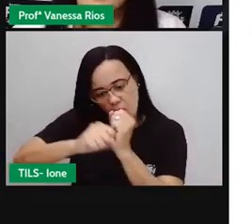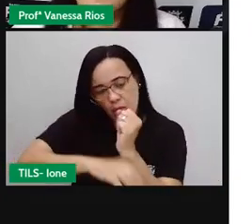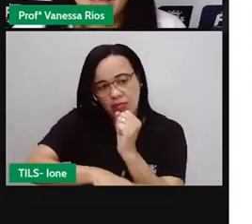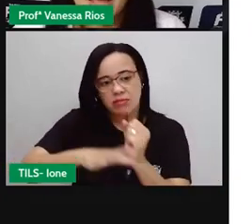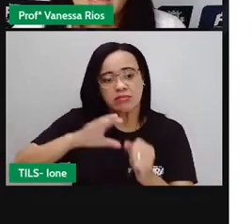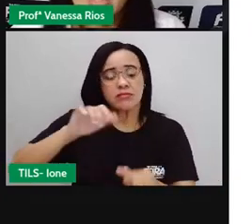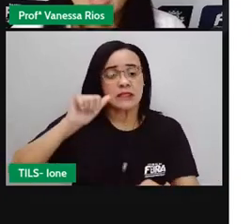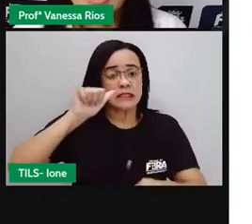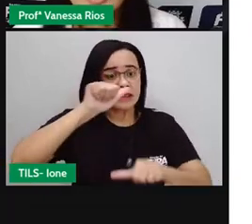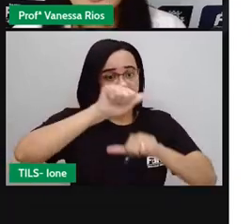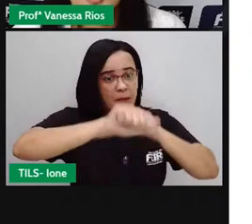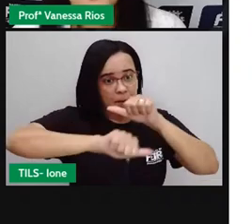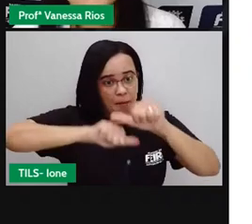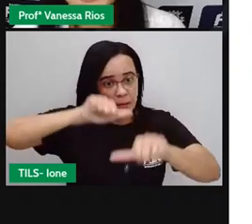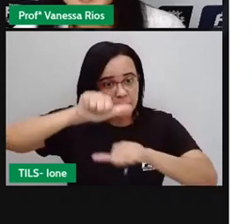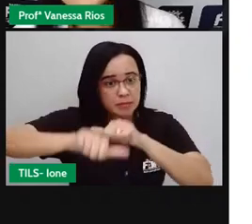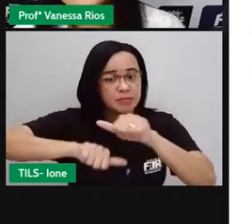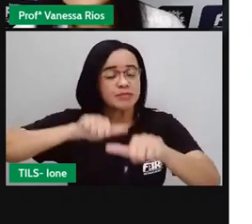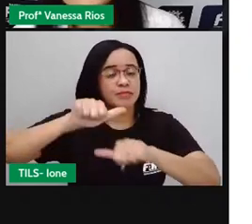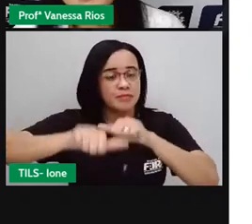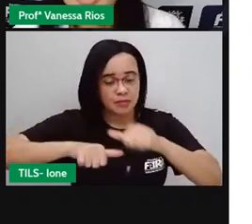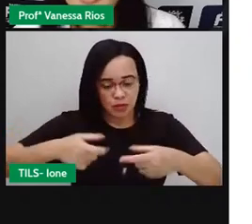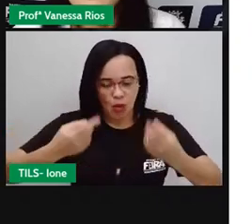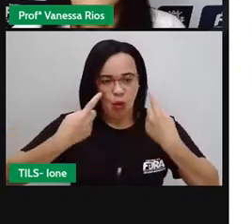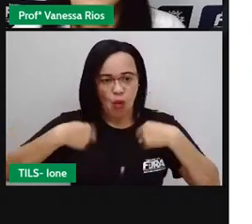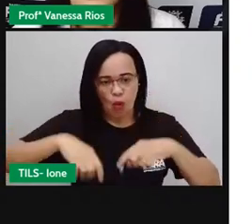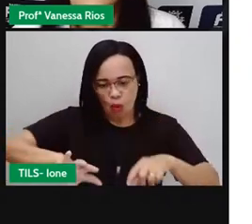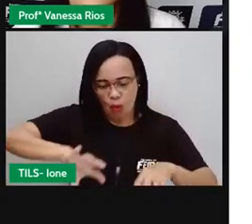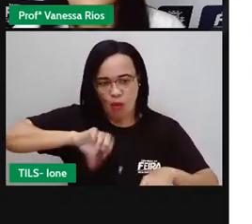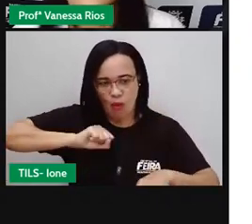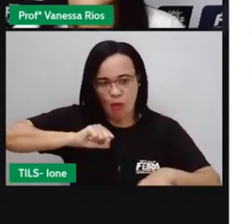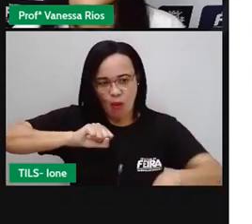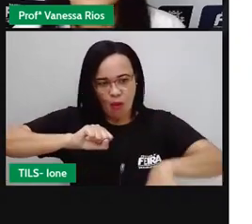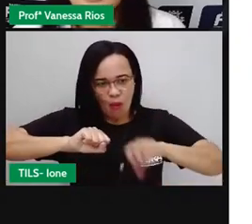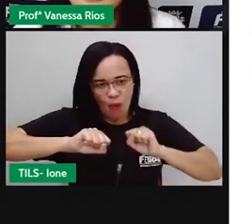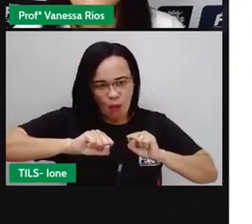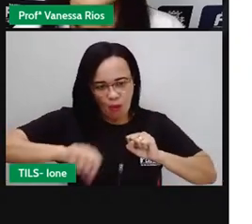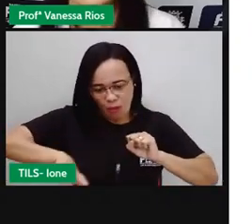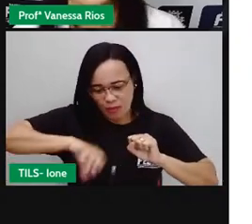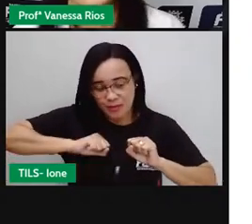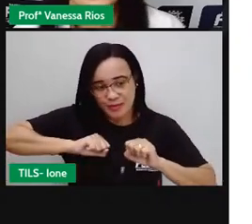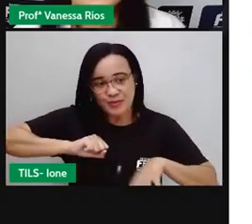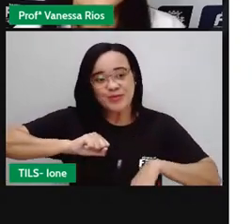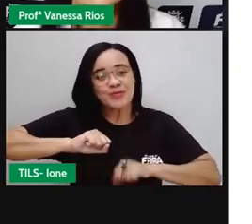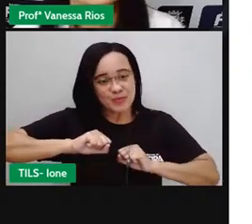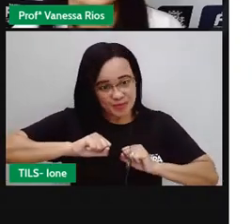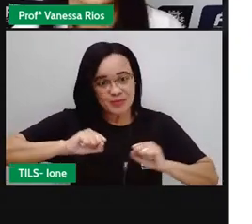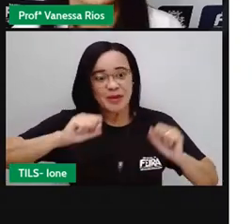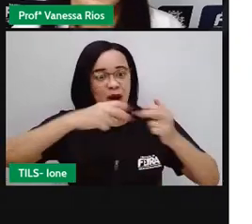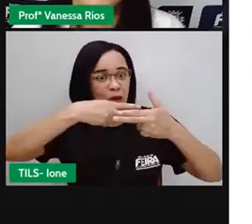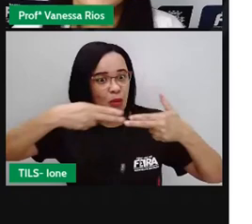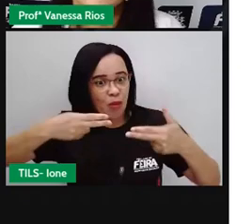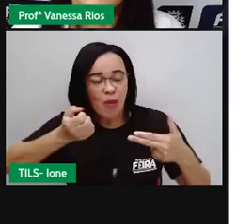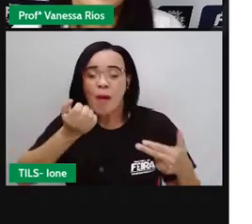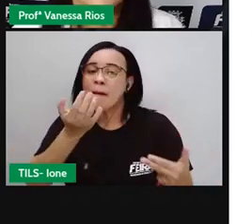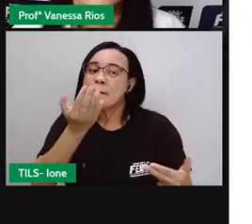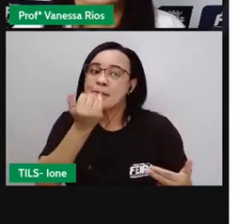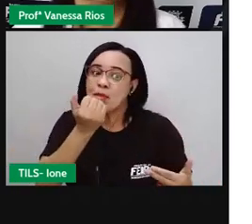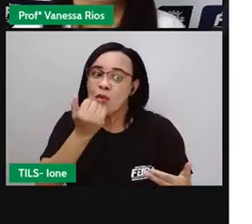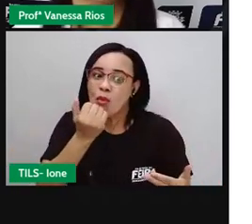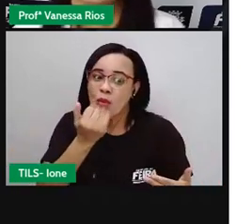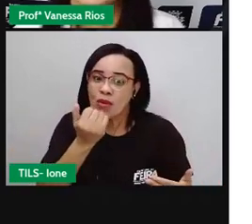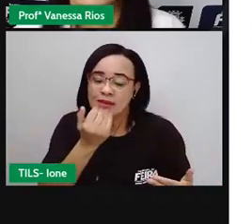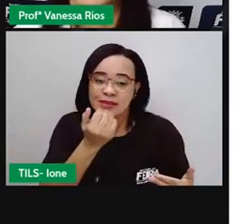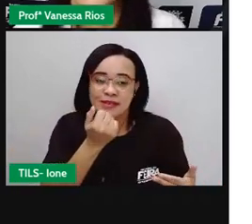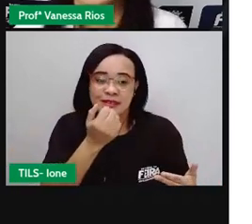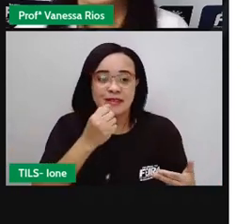transformar. E o nosso corpo vai absorver, né? Tudo nos nutrientes, as proteínas, as vitaminas, que não só